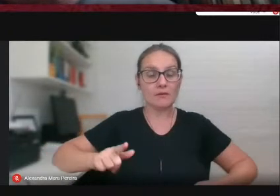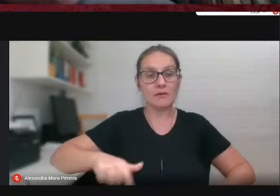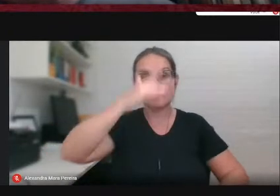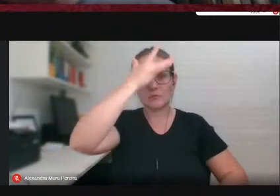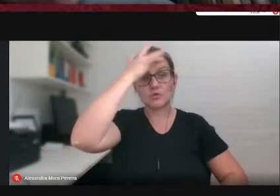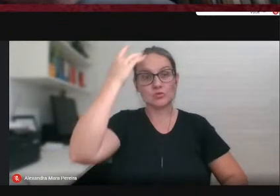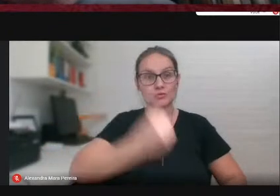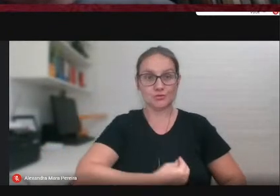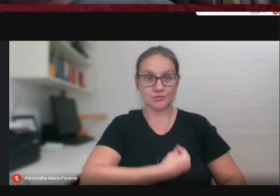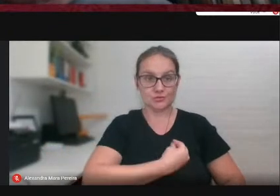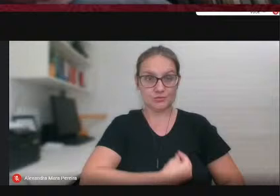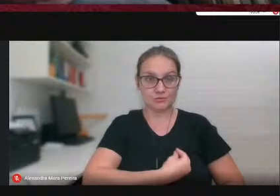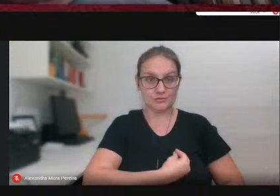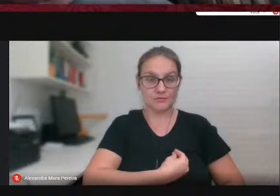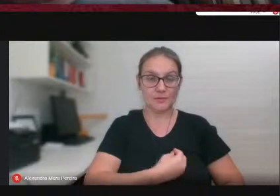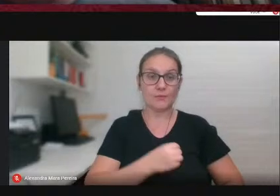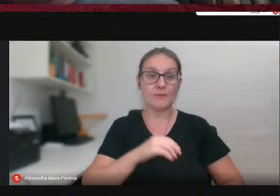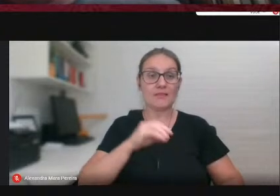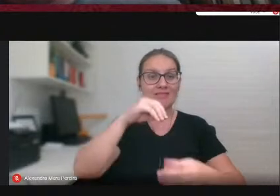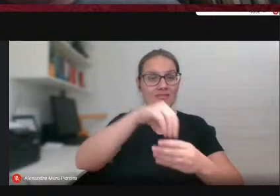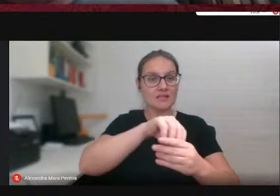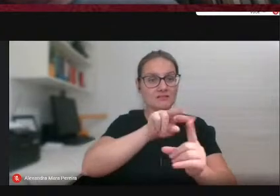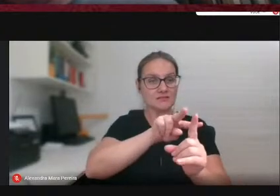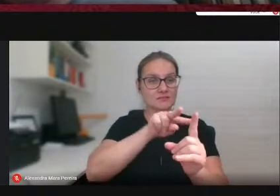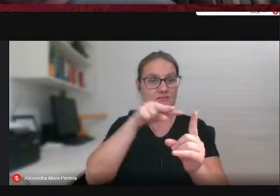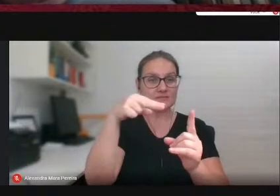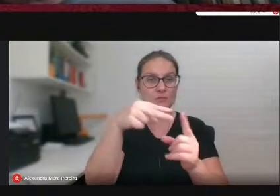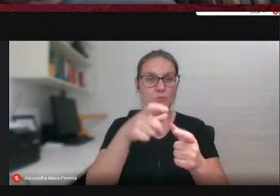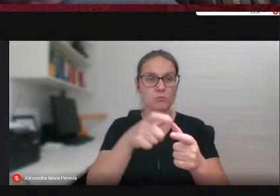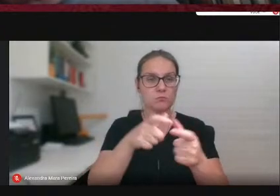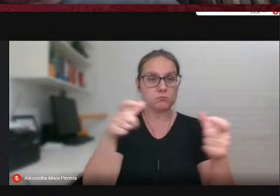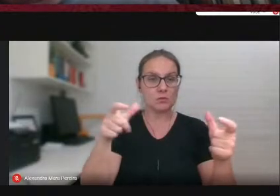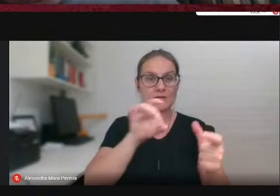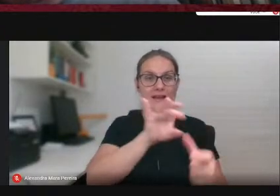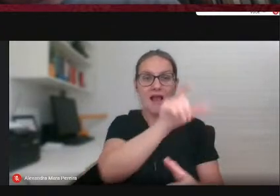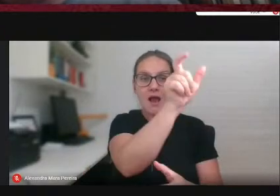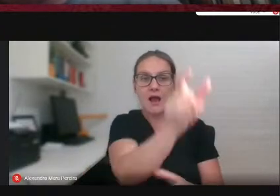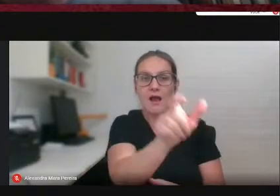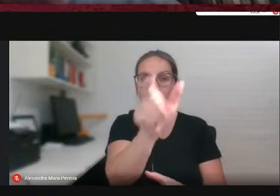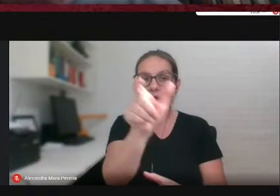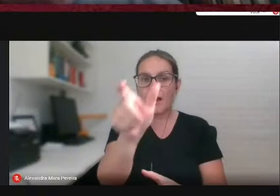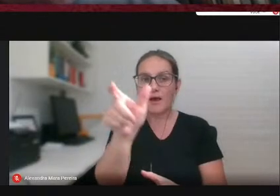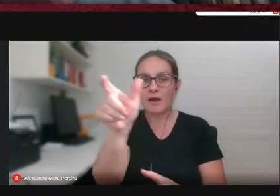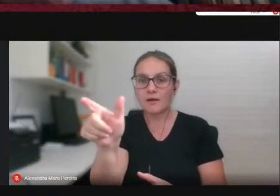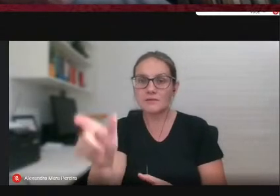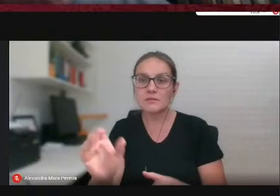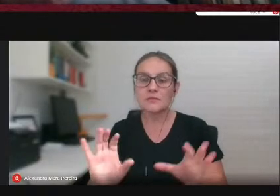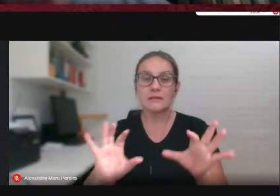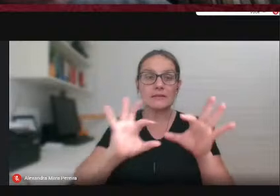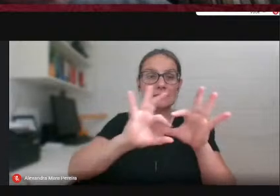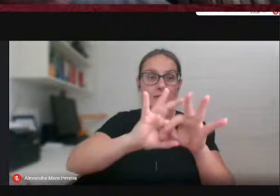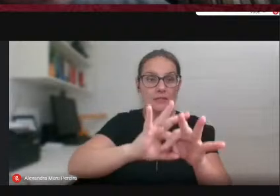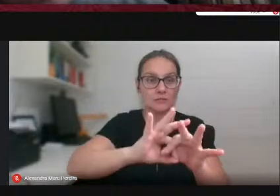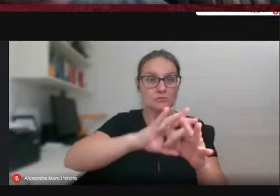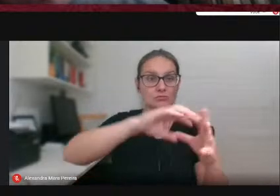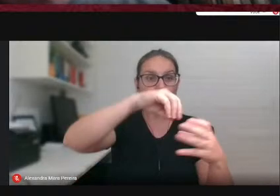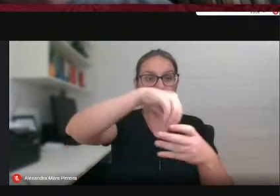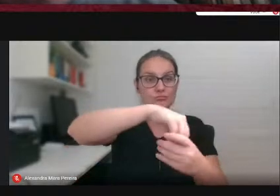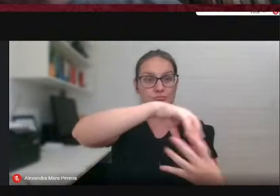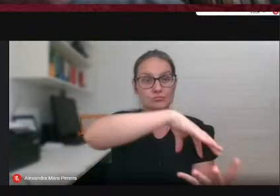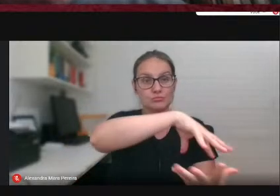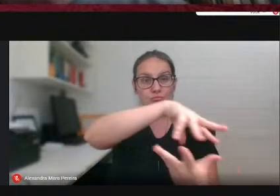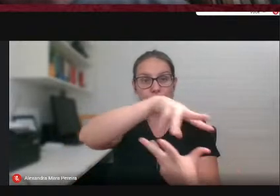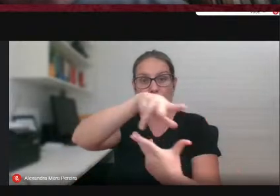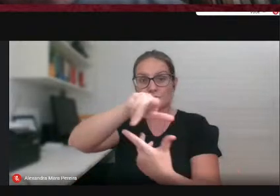dentro dessa visão mais abrangente, onde cada ser humano faz parte de uma única humanidade, e onde